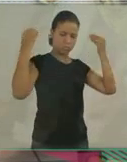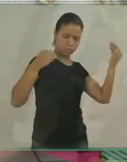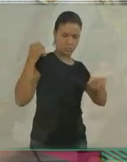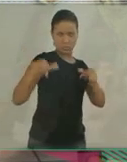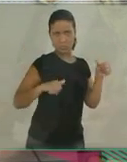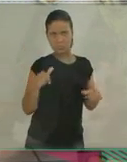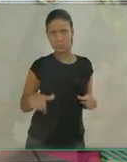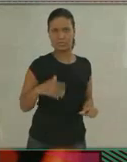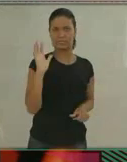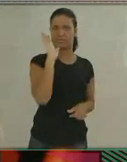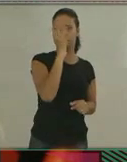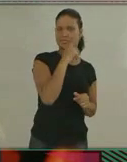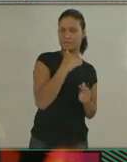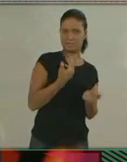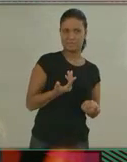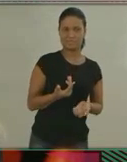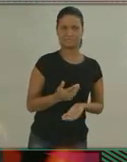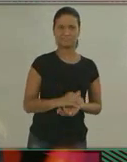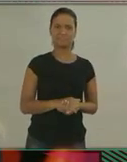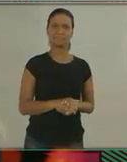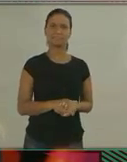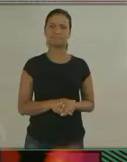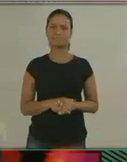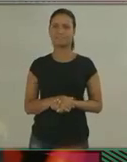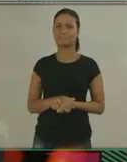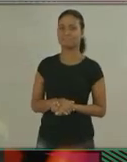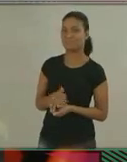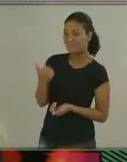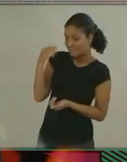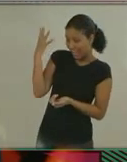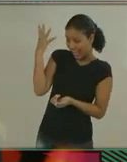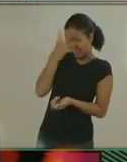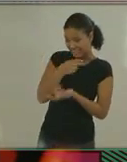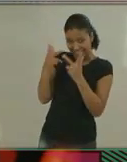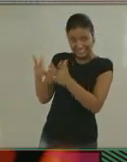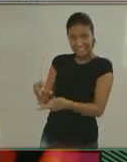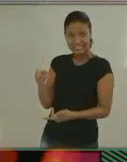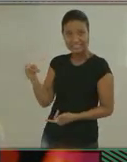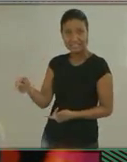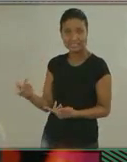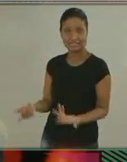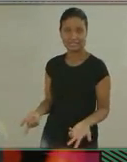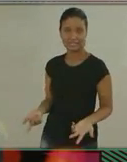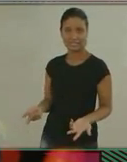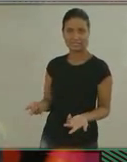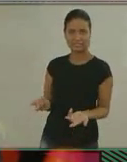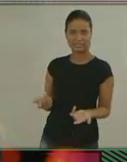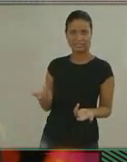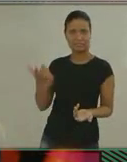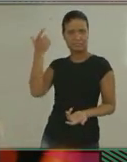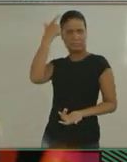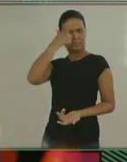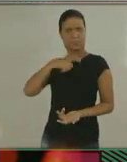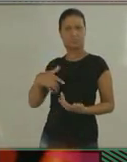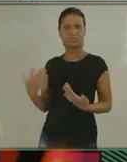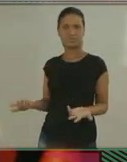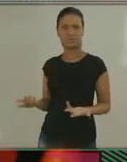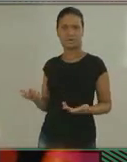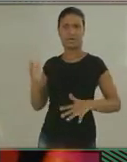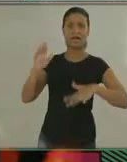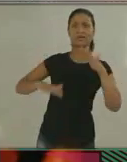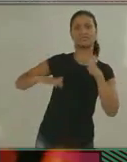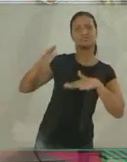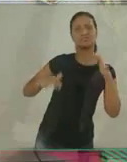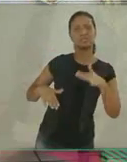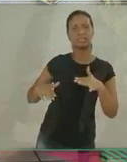traz. E assim, chega um pouco atrasado no trabalho, porque eu demoro para me arrumar. Para ficar linda desse jeito, né? Uma